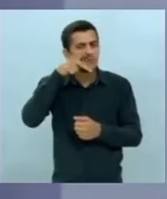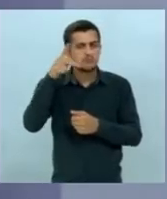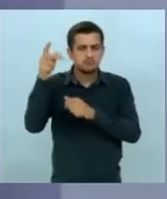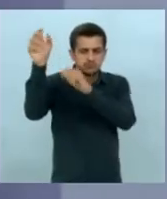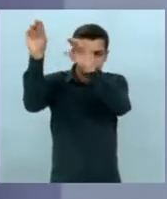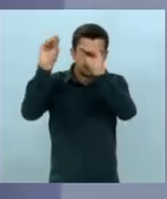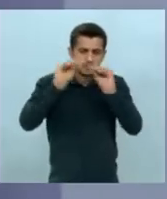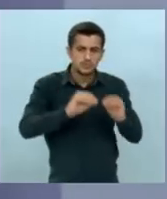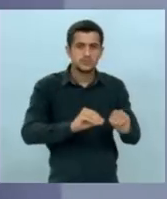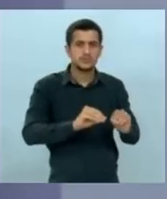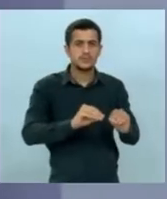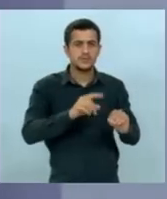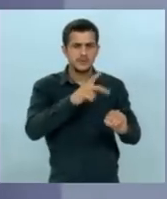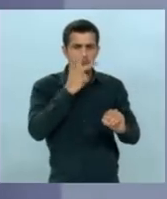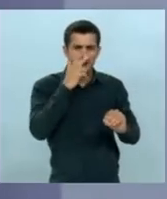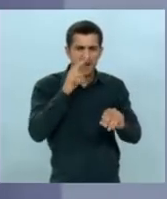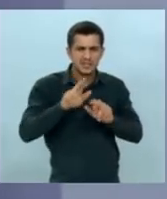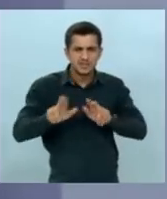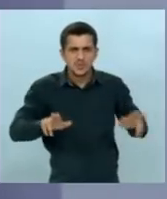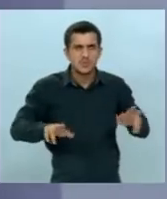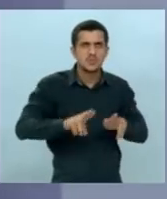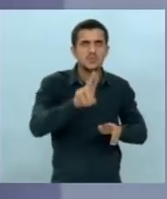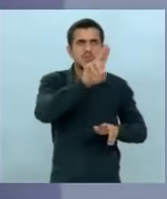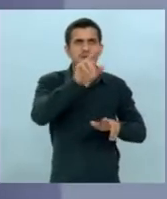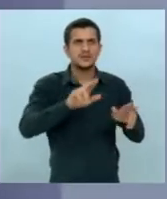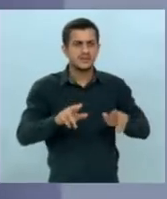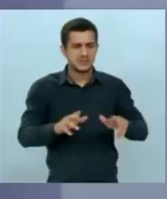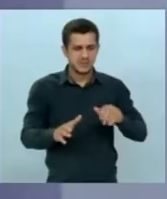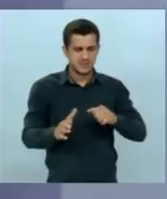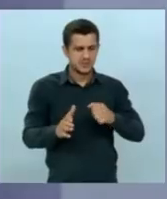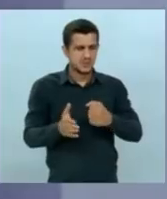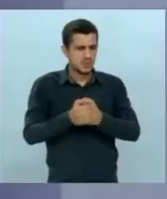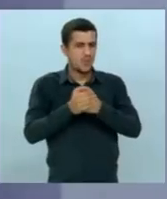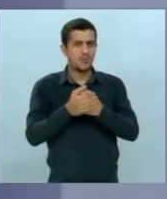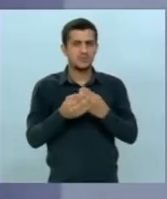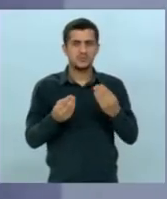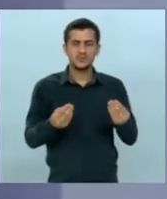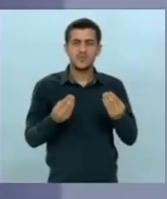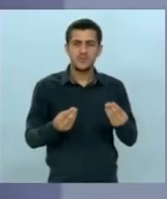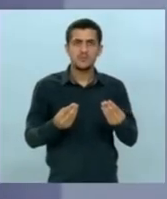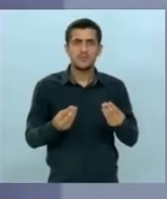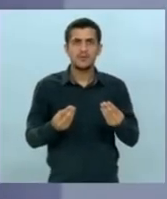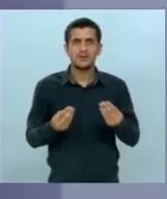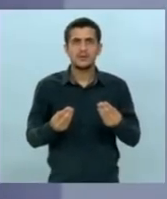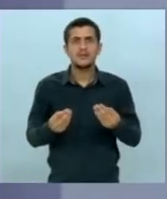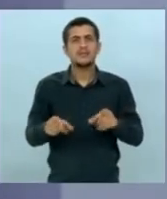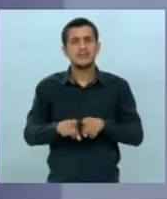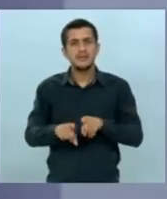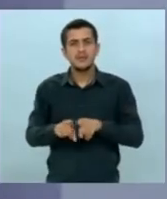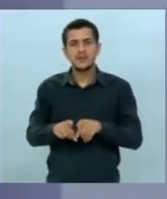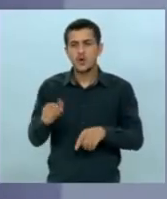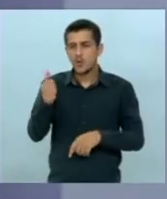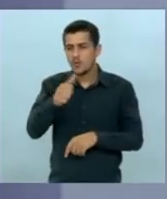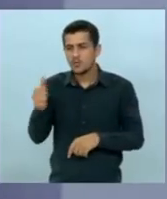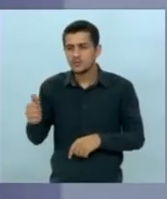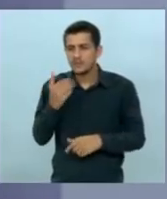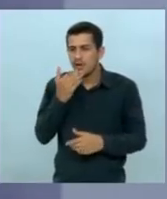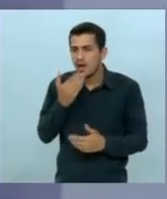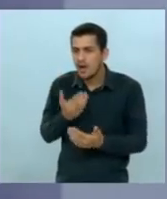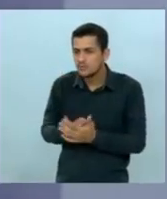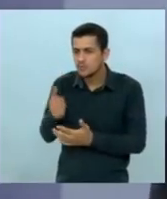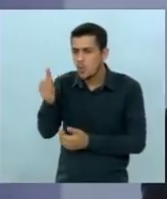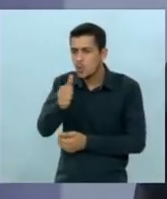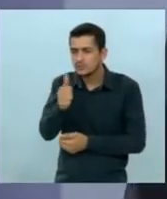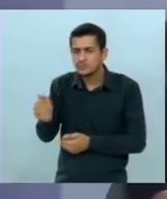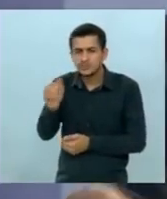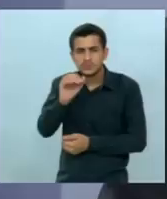escondendo igual camaleão você quer jogar uma culpa ficou impressionado com o arquivamento por 11 a 0 de um processo que você